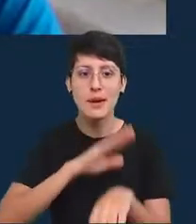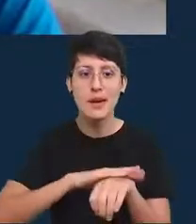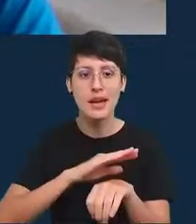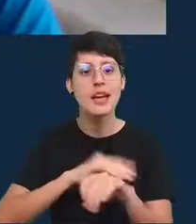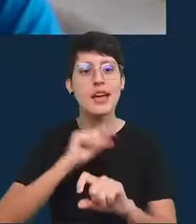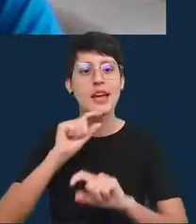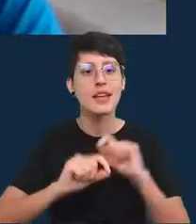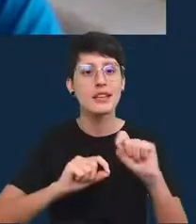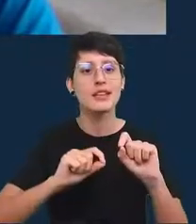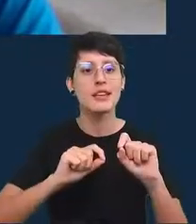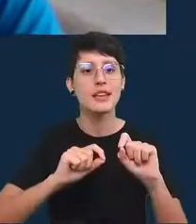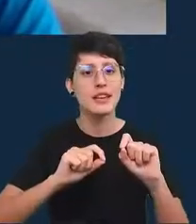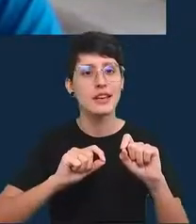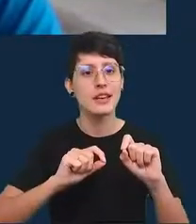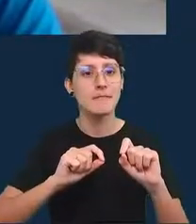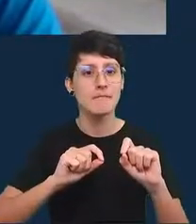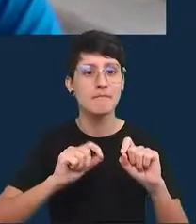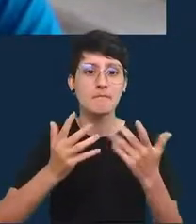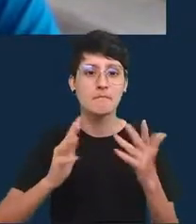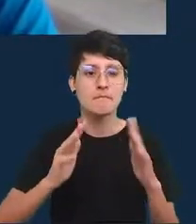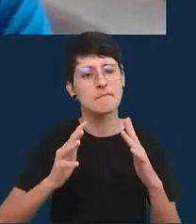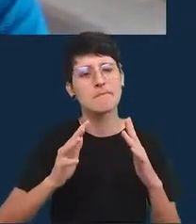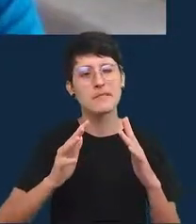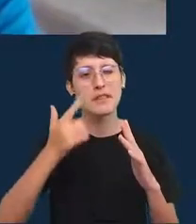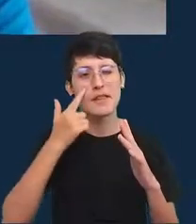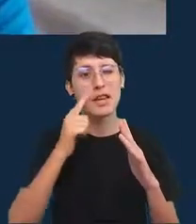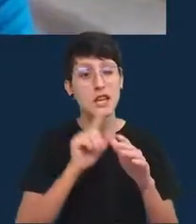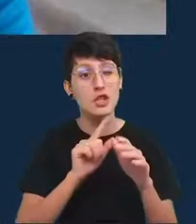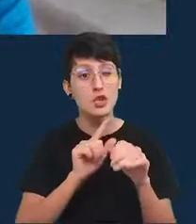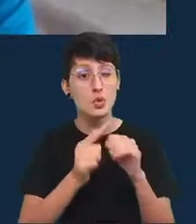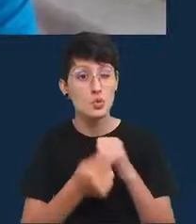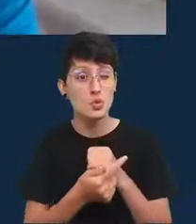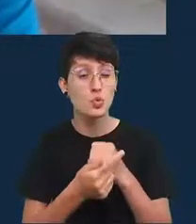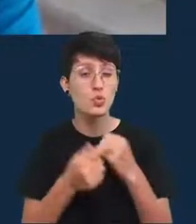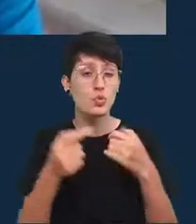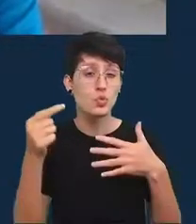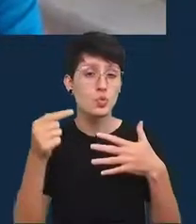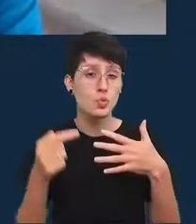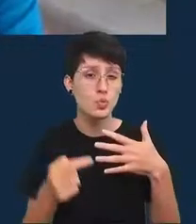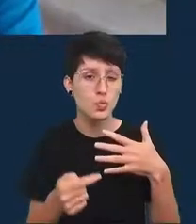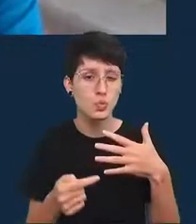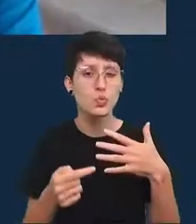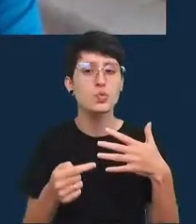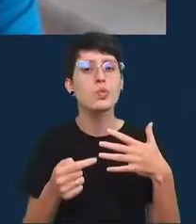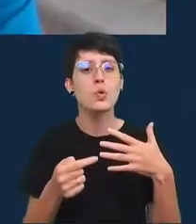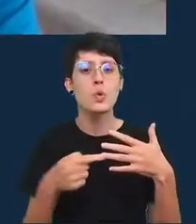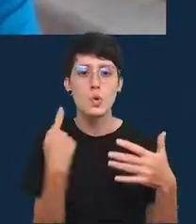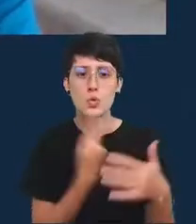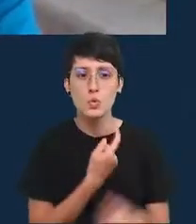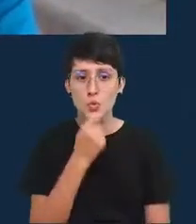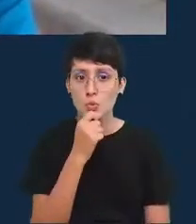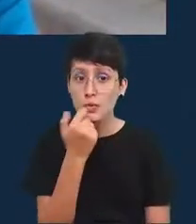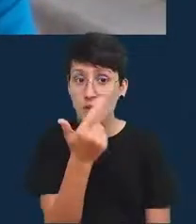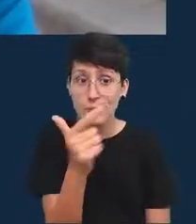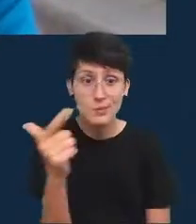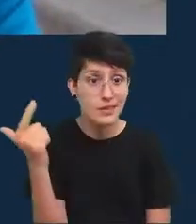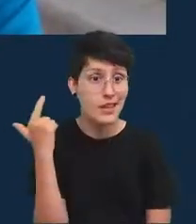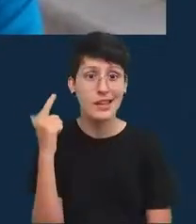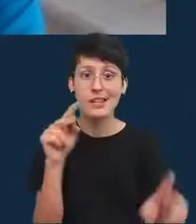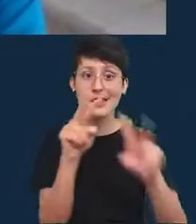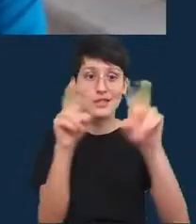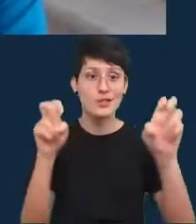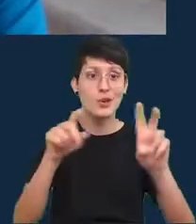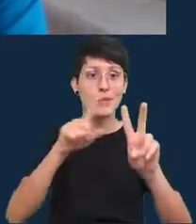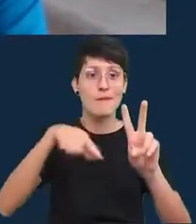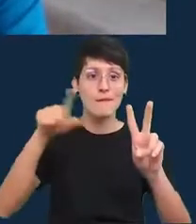que leva em conta a geografia também então ainda que eu não tenha dados sobre as variantes